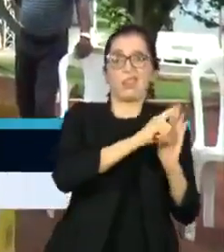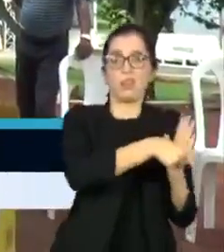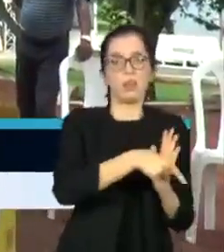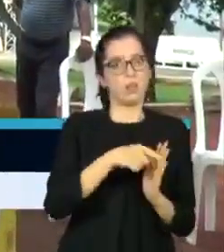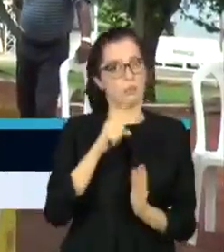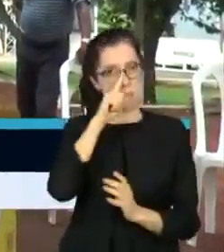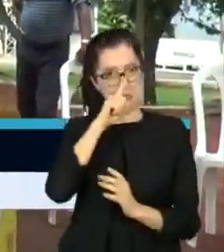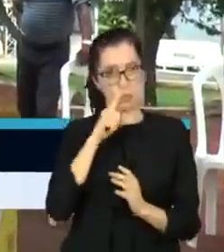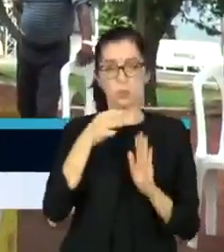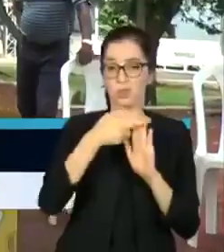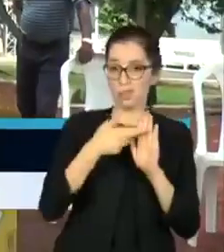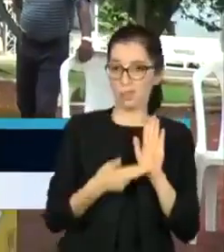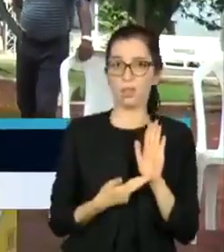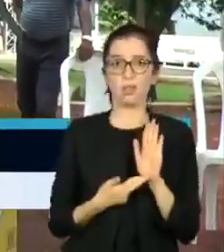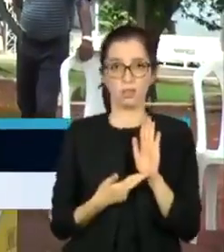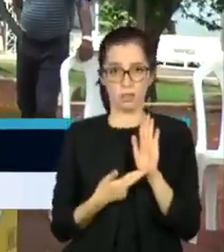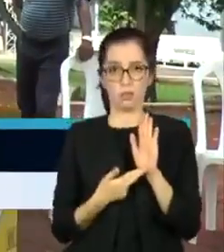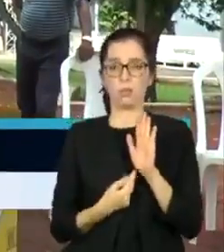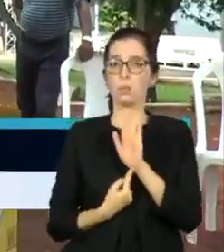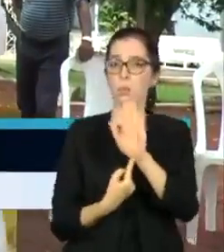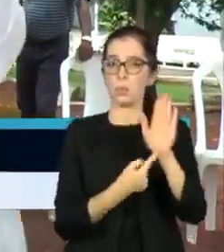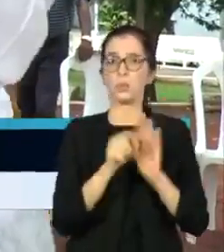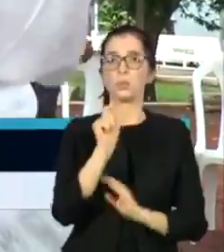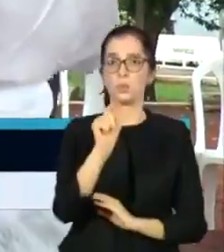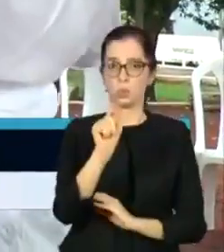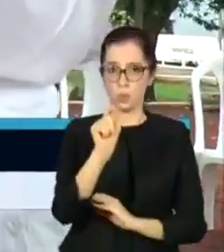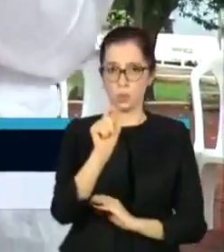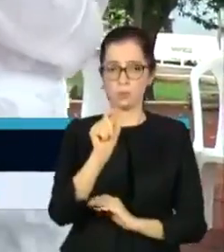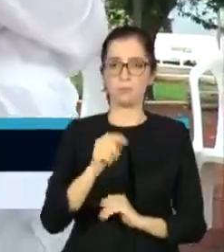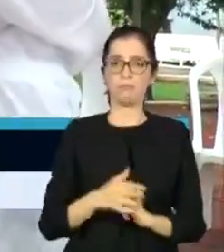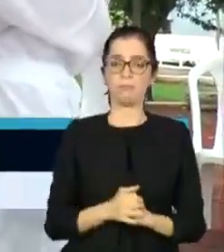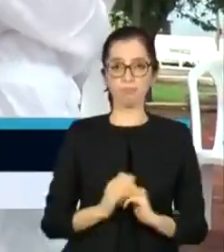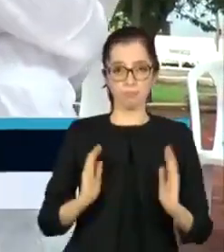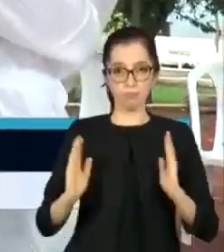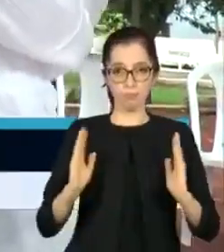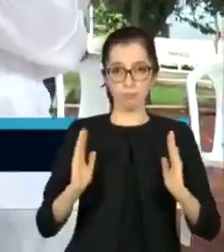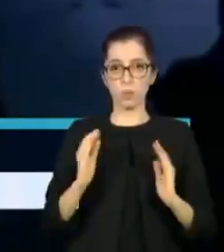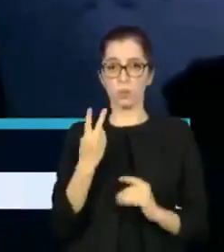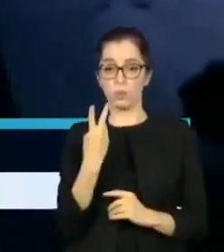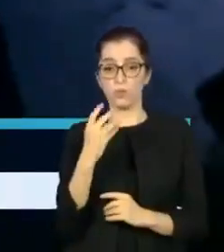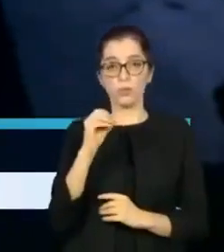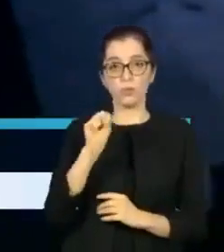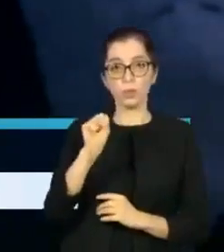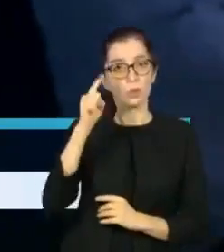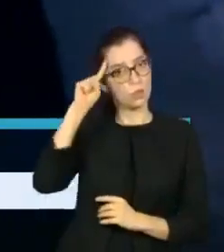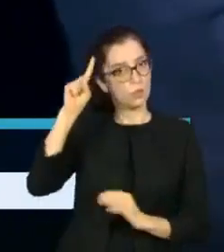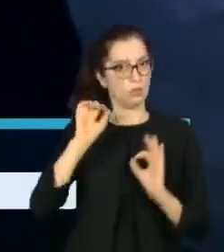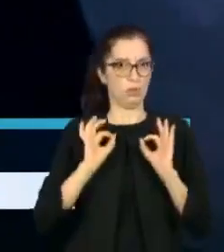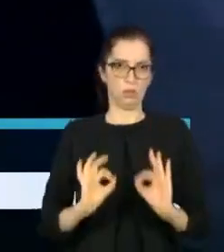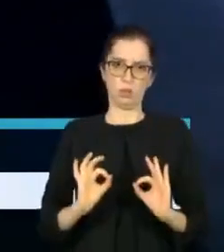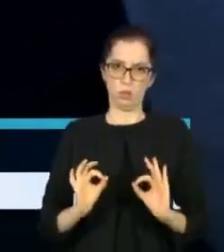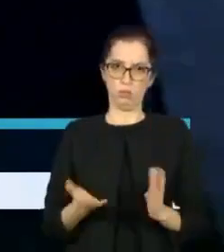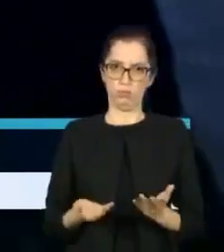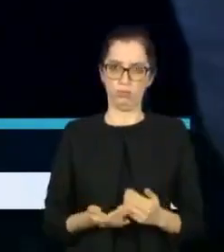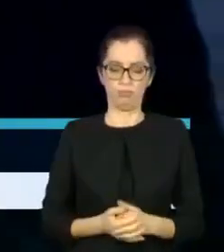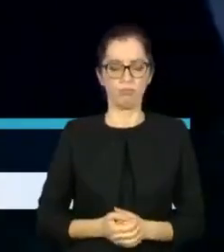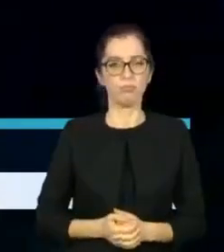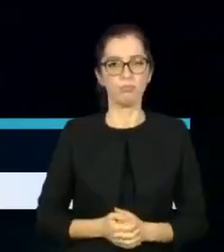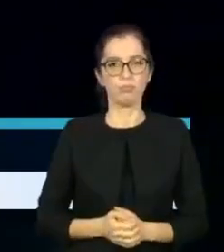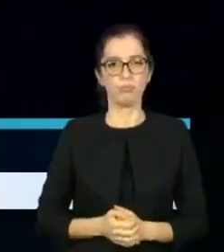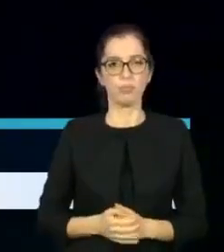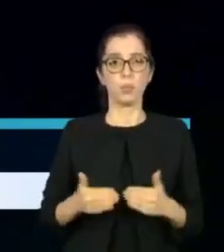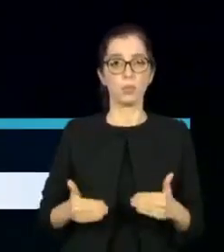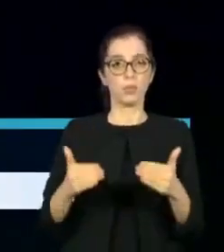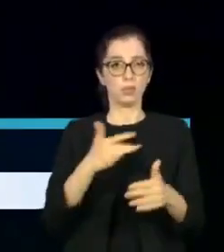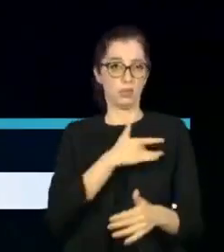menos o cronograma de recebimento da próxima dose para que esse período não se estenda muito. Em nota, o Ministério da Saúde diz